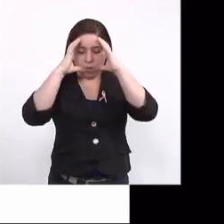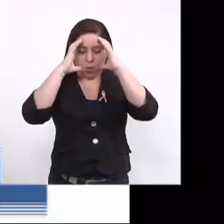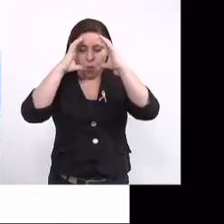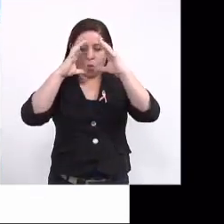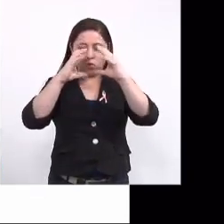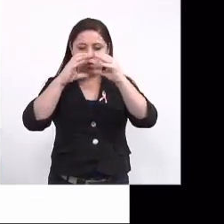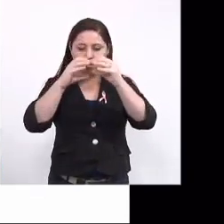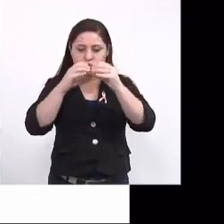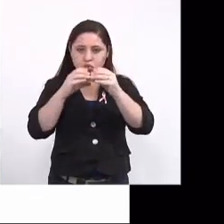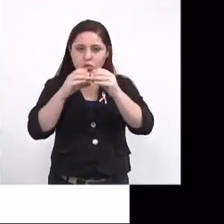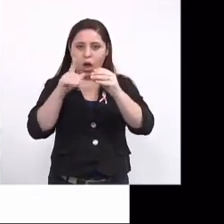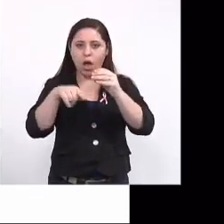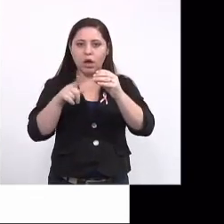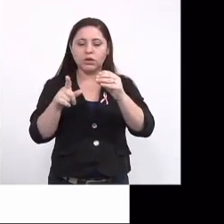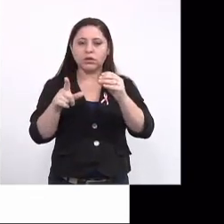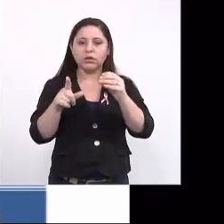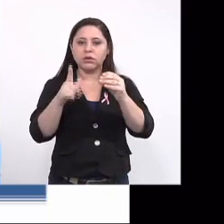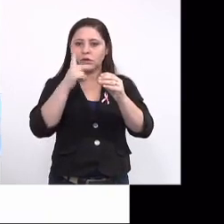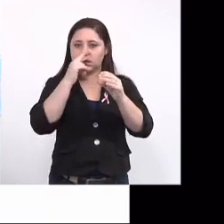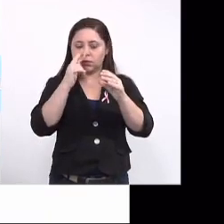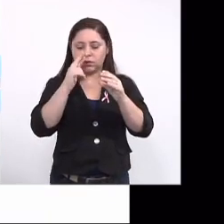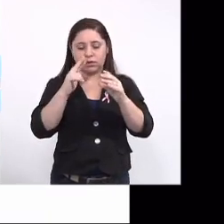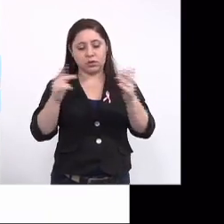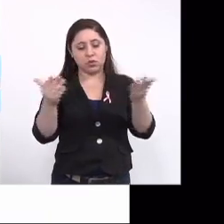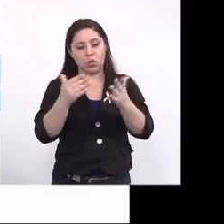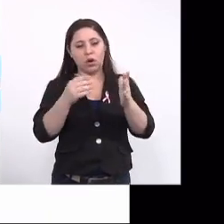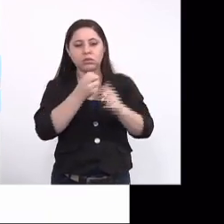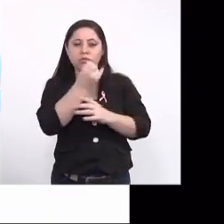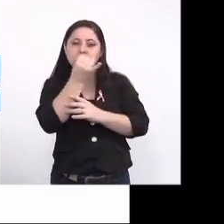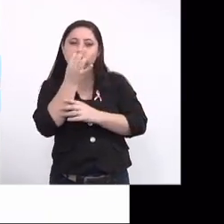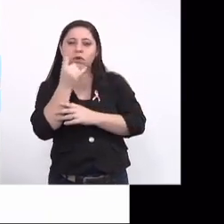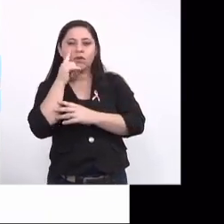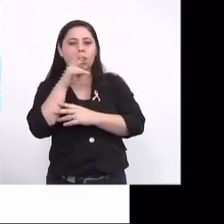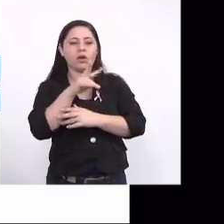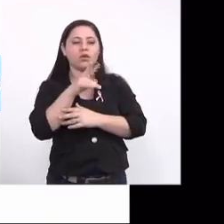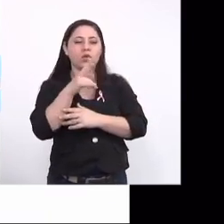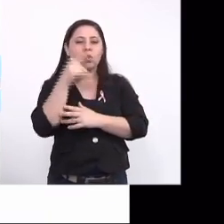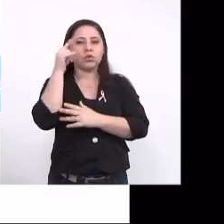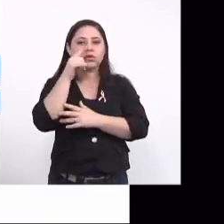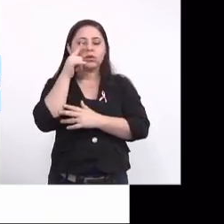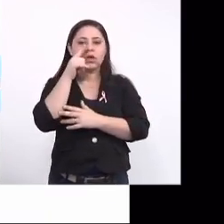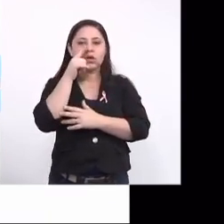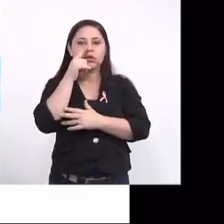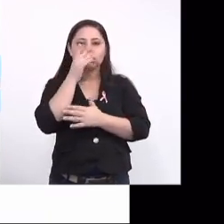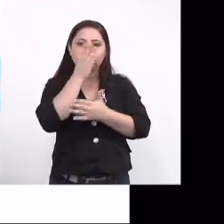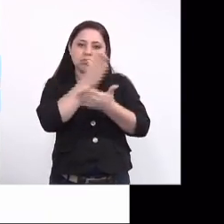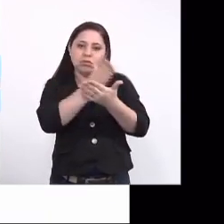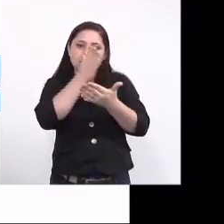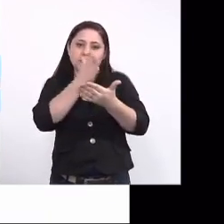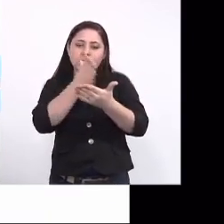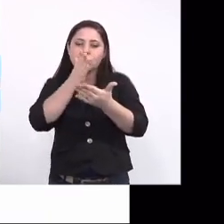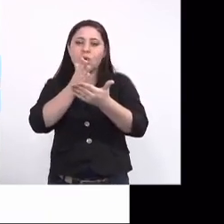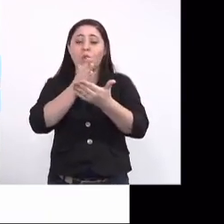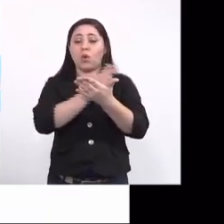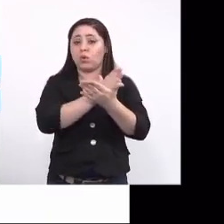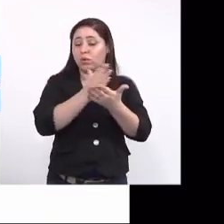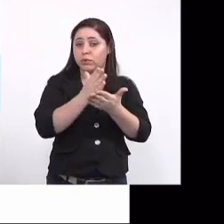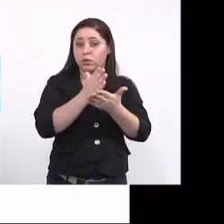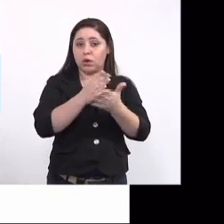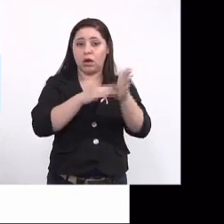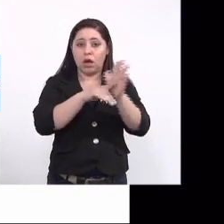Zika, a gente seguiu esse algoritmo aqui, que eu já passei todas as etapas. Então, gente começou com uma análise